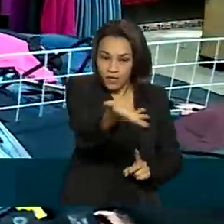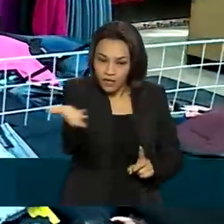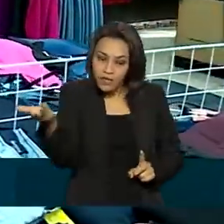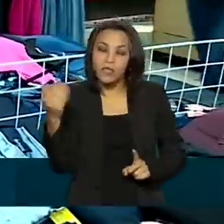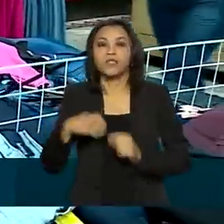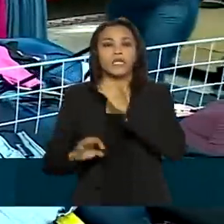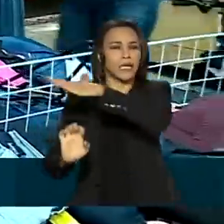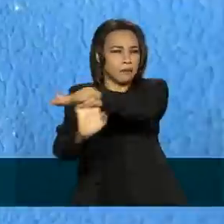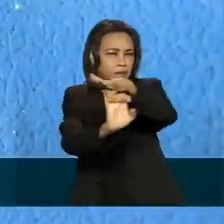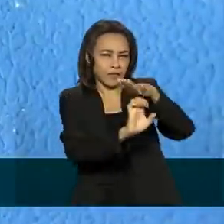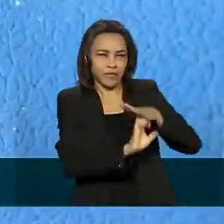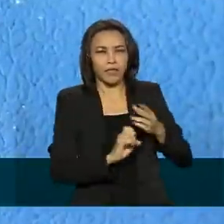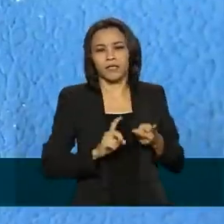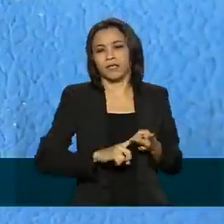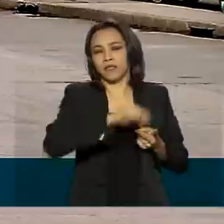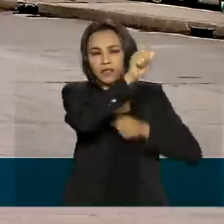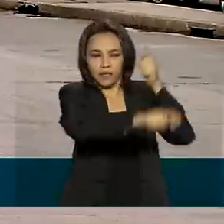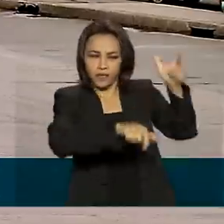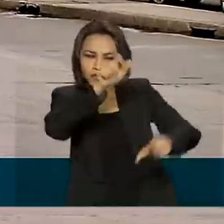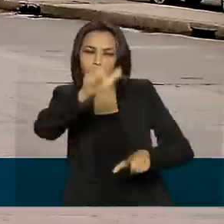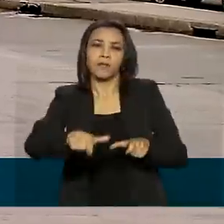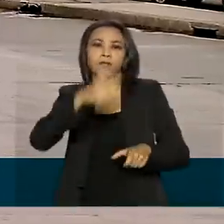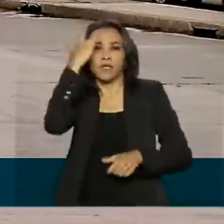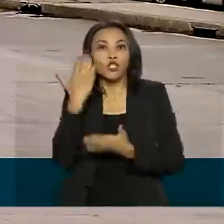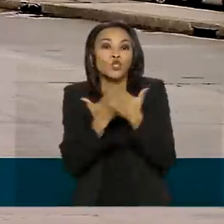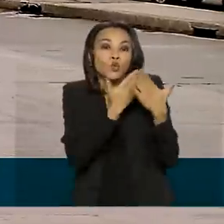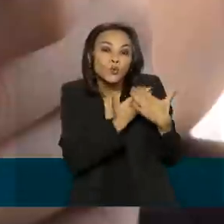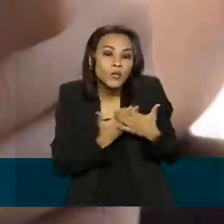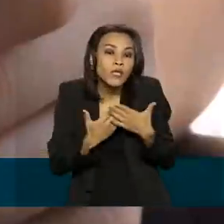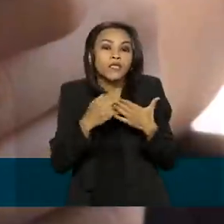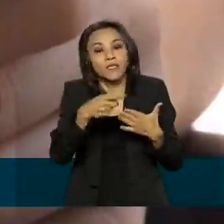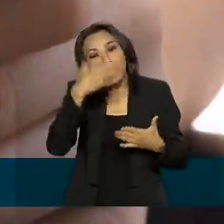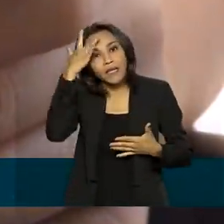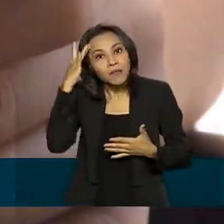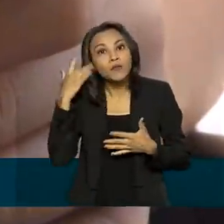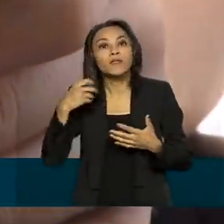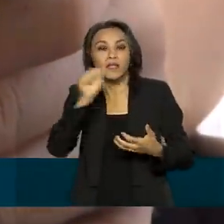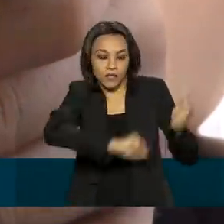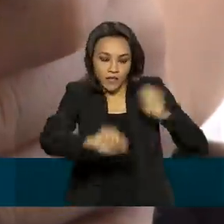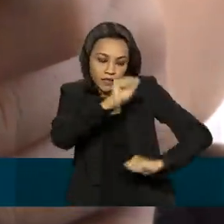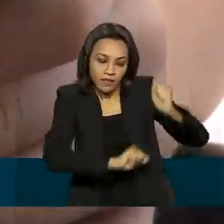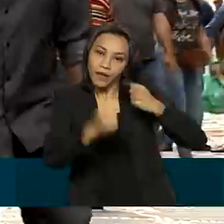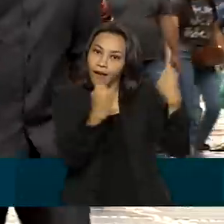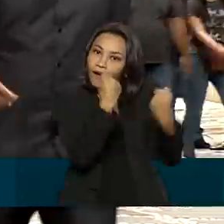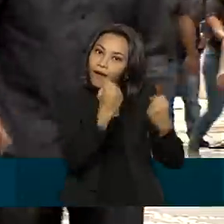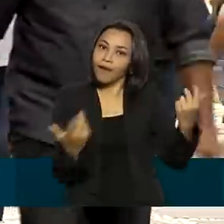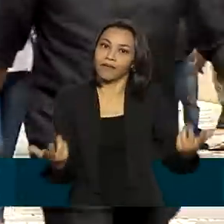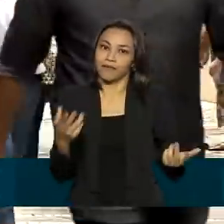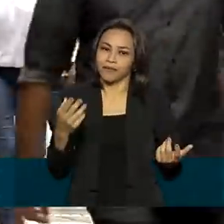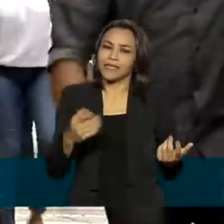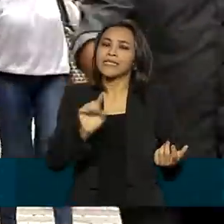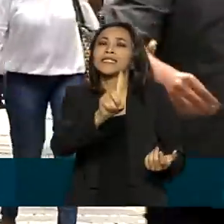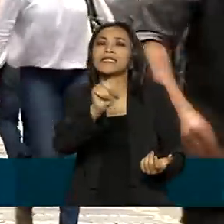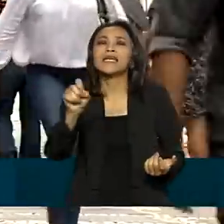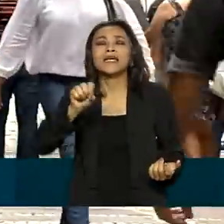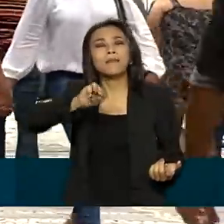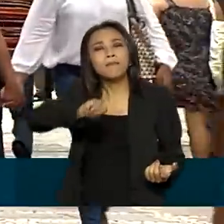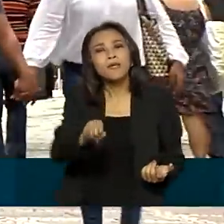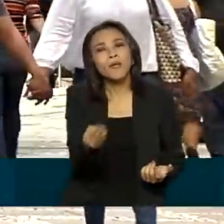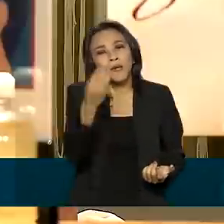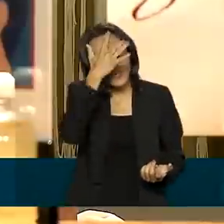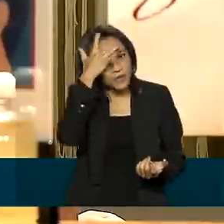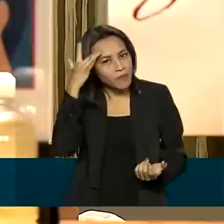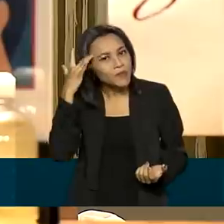patrões, empregados, estudantes e até os flanelinhas. Está presente no dia a dia de 100 milhões de